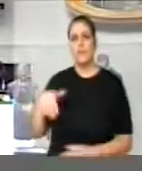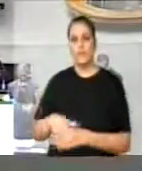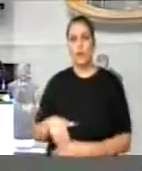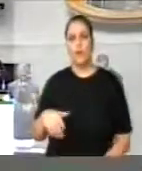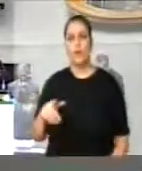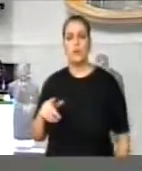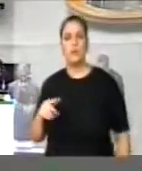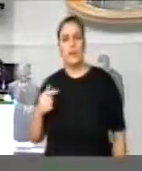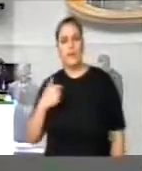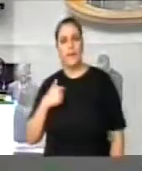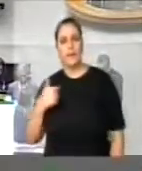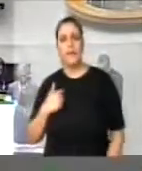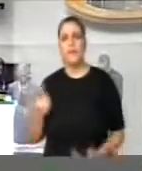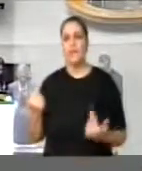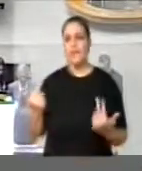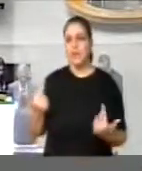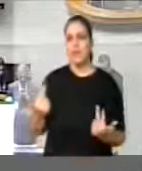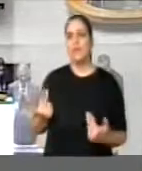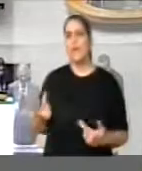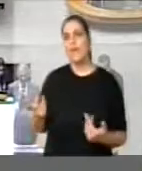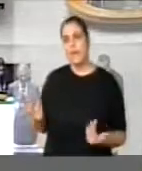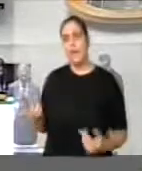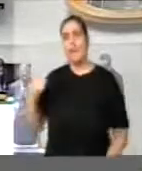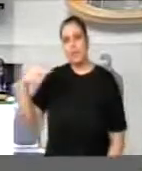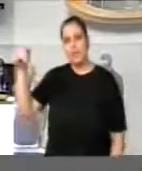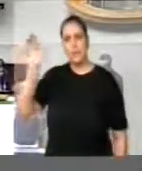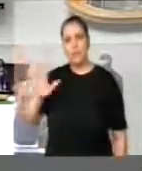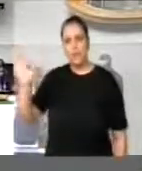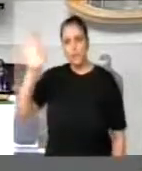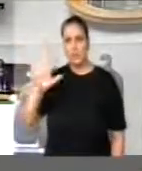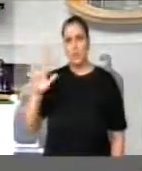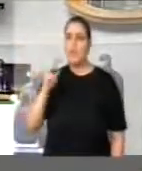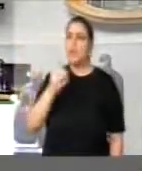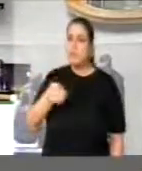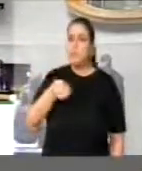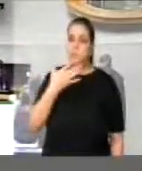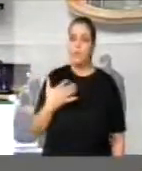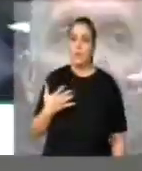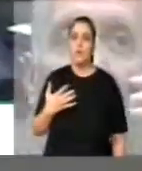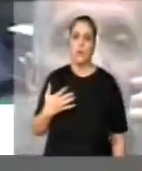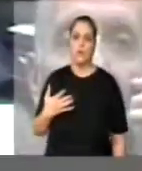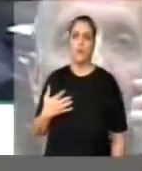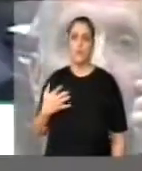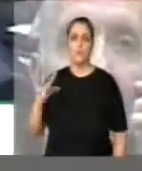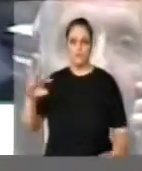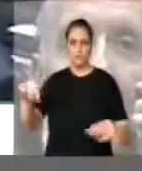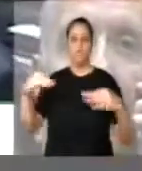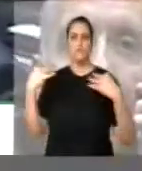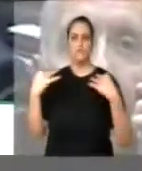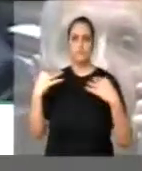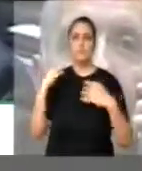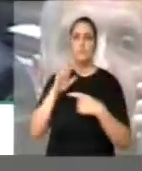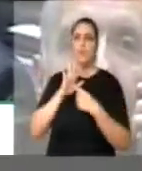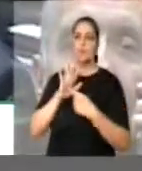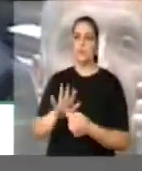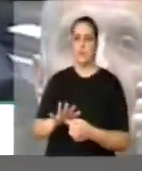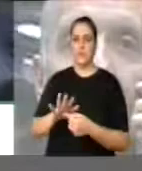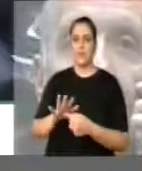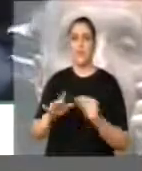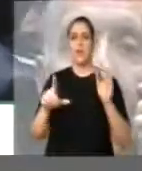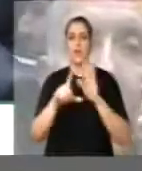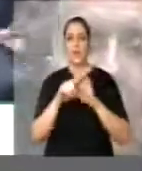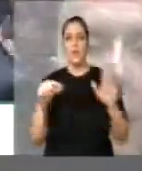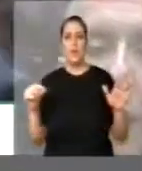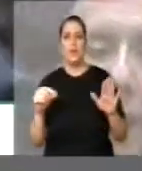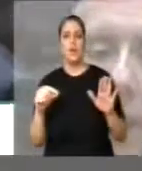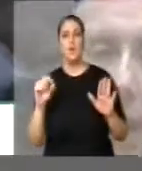como eu sou, representante do Nordeste, é bom que a população que está aqui nos assistindo, que fique a compreensão. Votar nesse destaque é votar